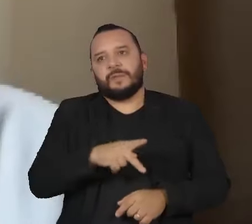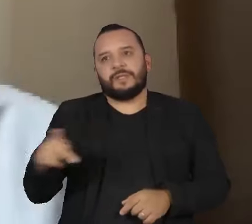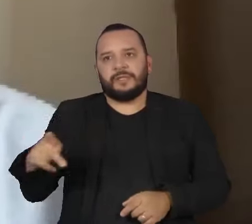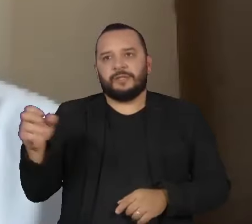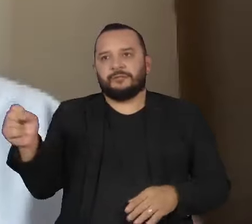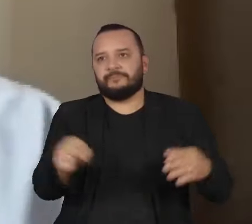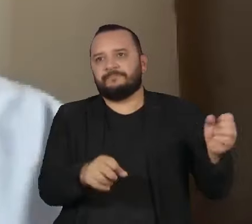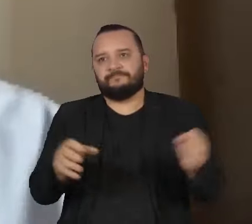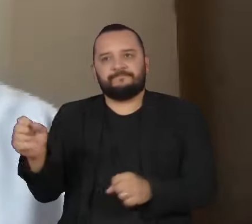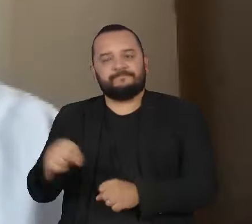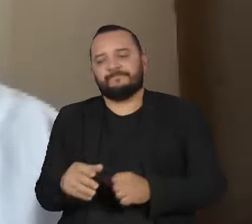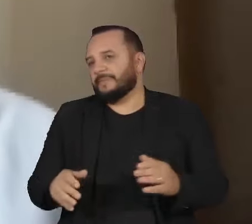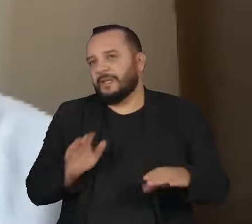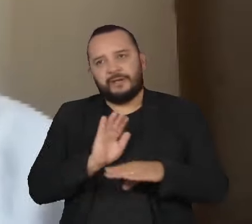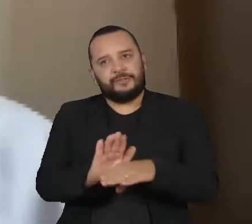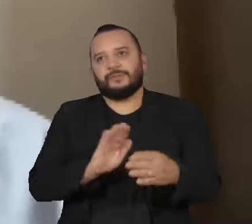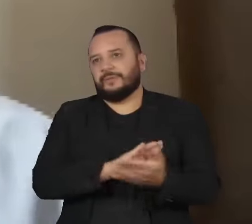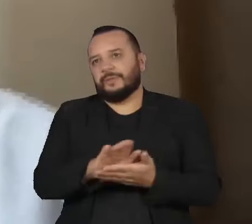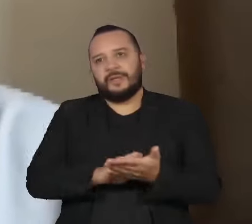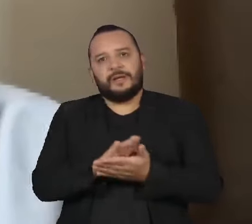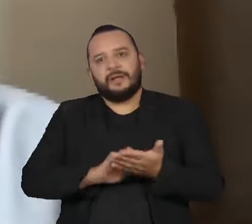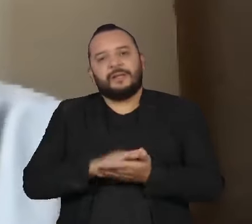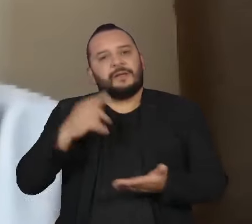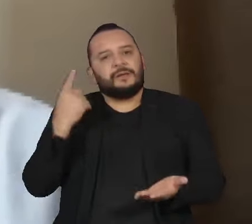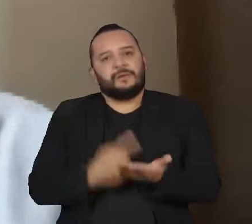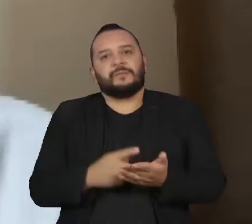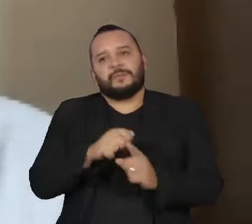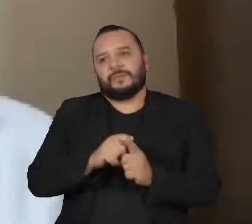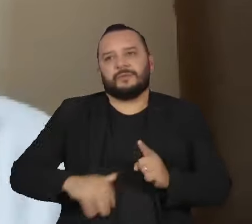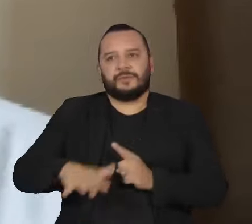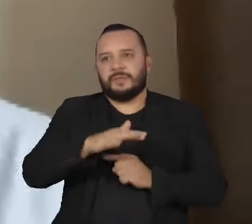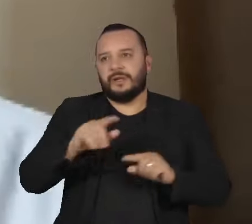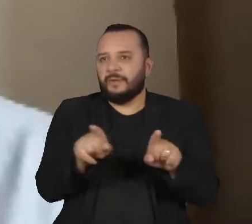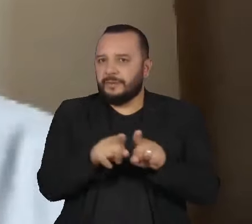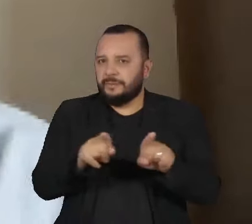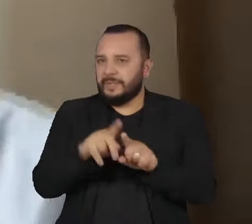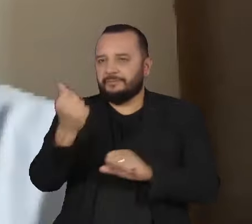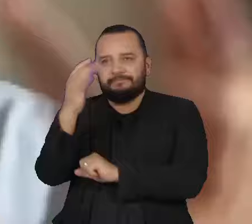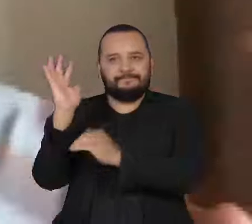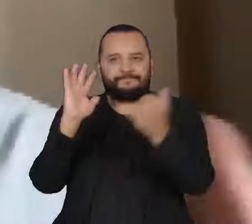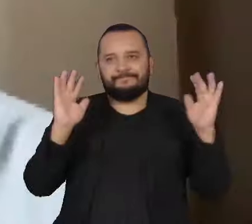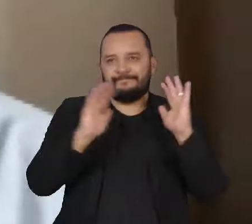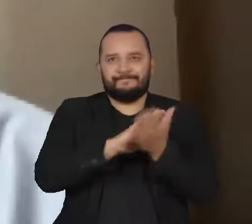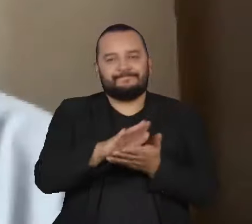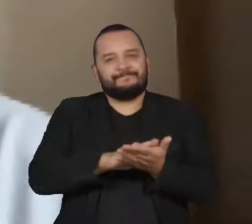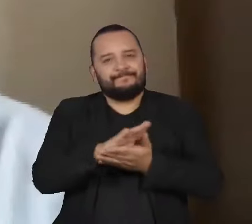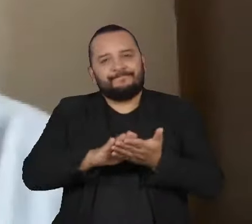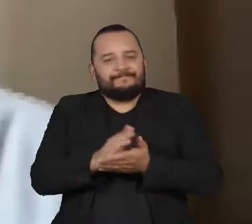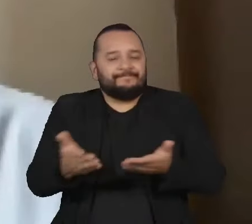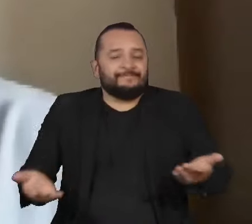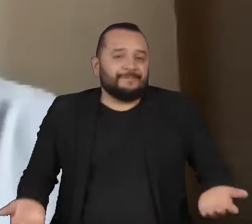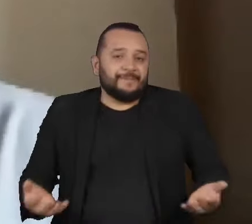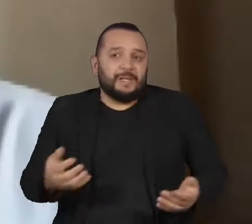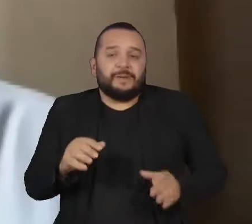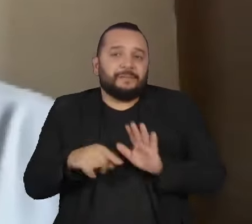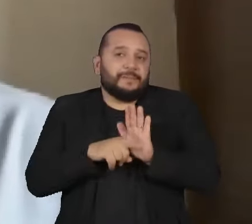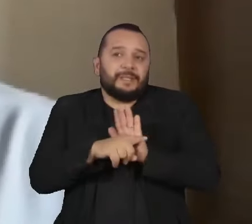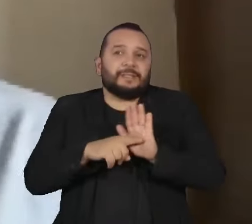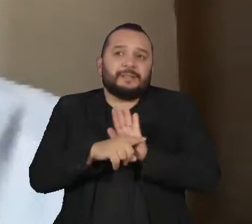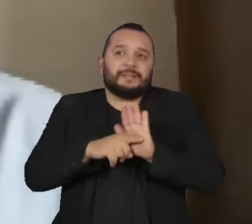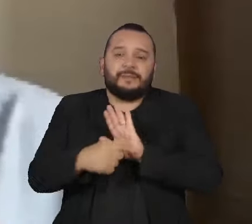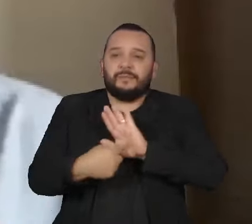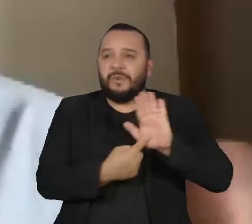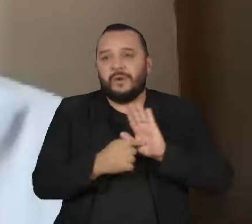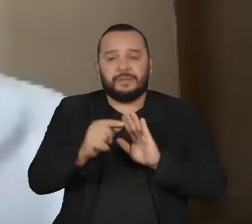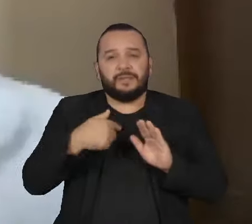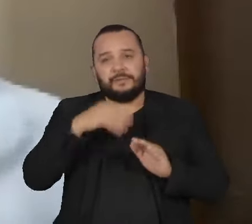que não fortaleceram muitas agendas sociais nem ambientais. E esse índice, na verdade, ele traz um pouco